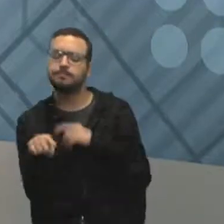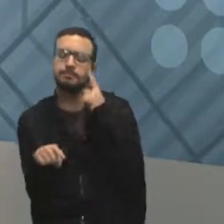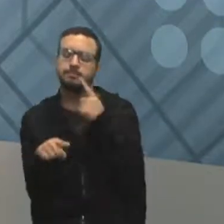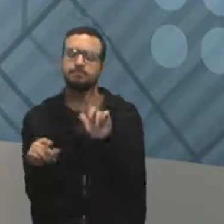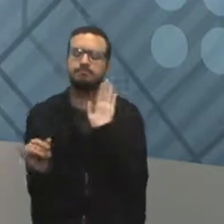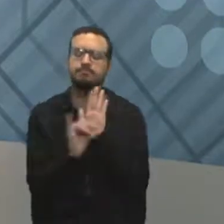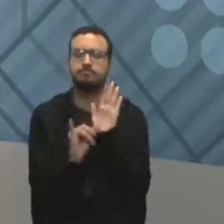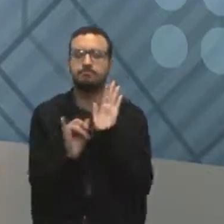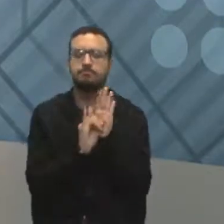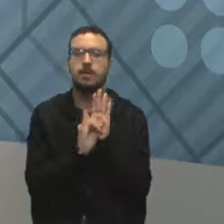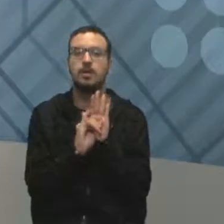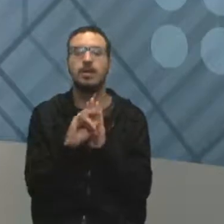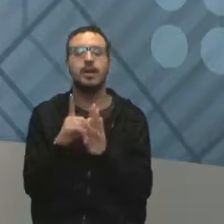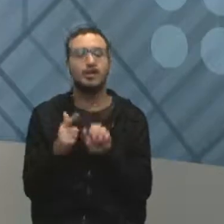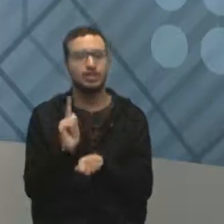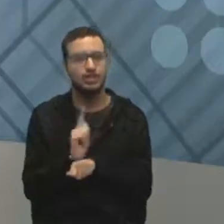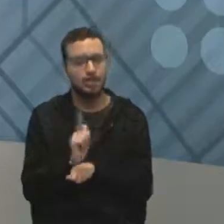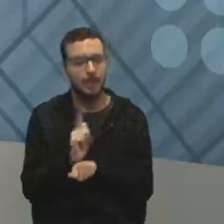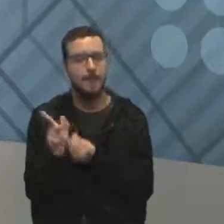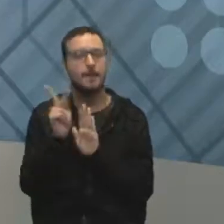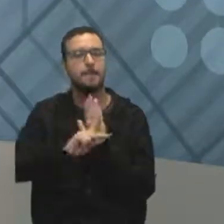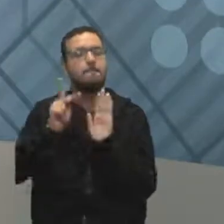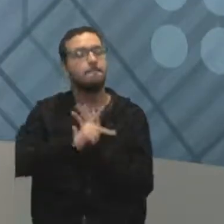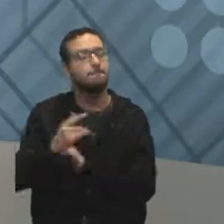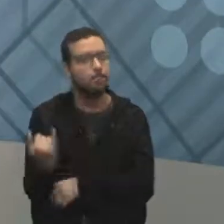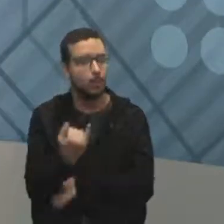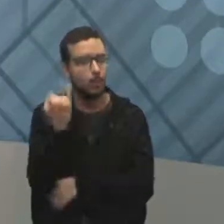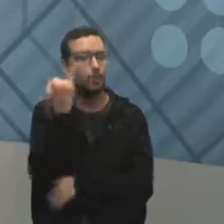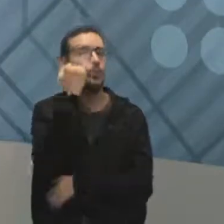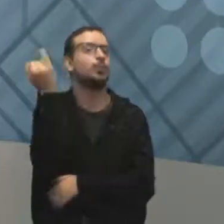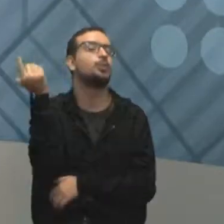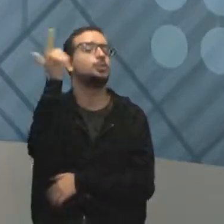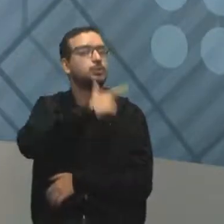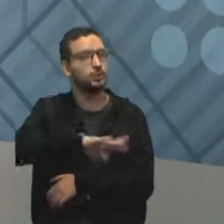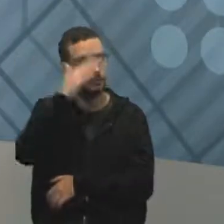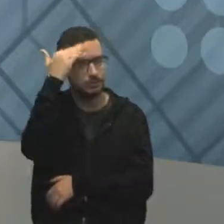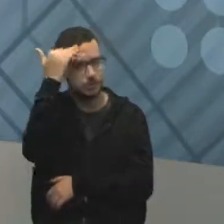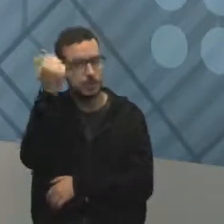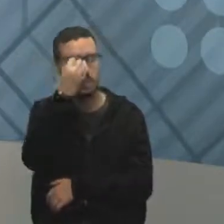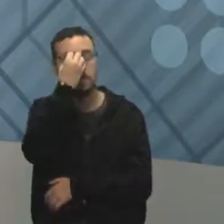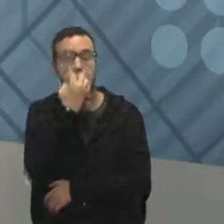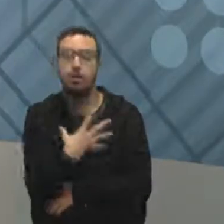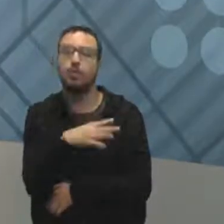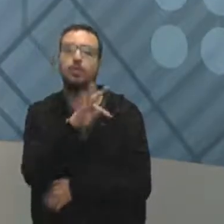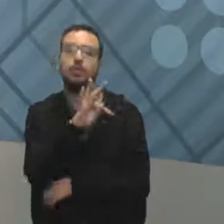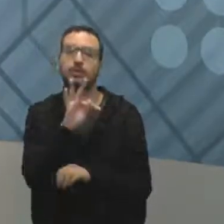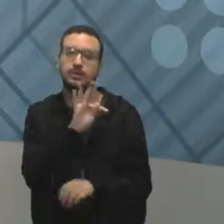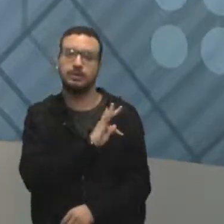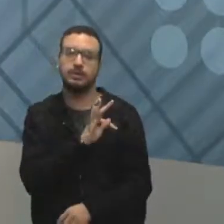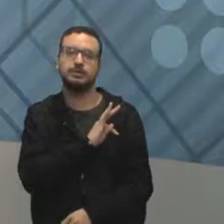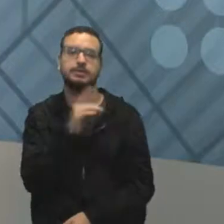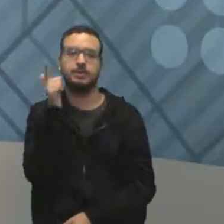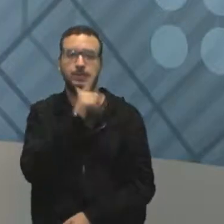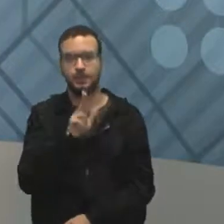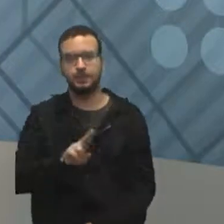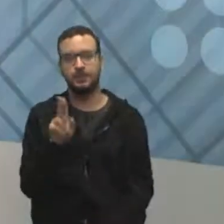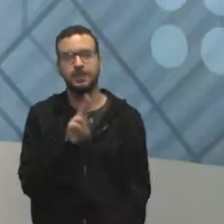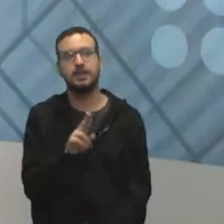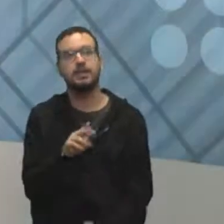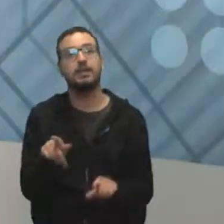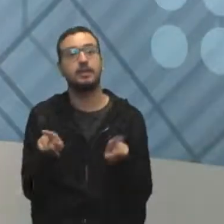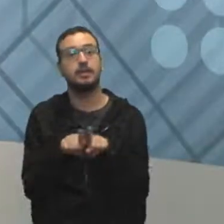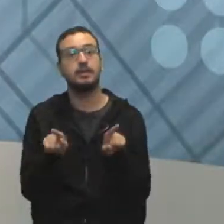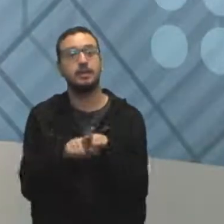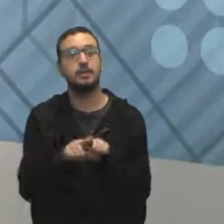gerenciamento de projetos é importante, dar sucesso, é uma boa técnica para aplicar nesse tipo de projeto. E também